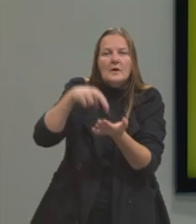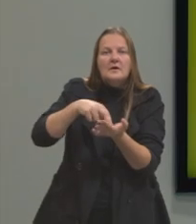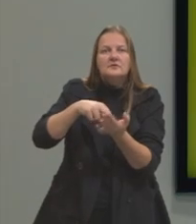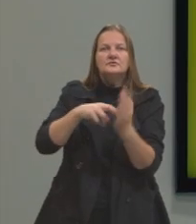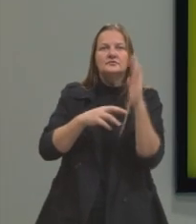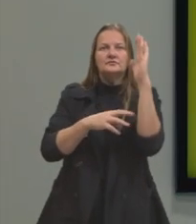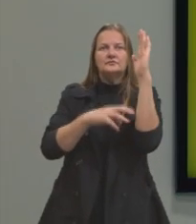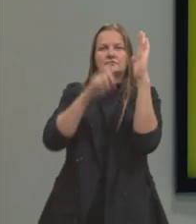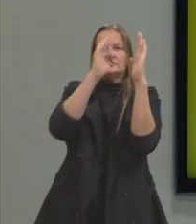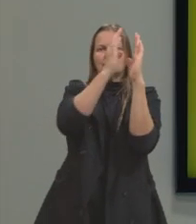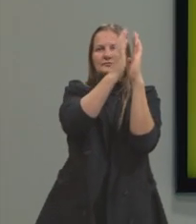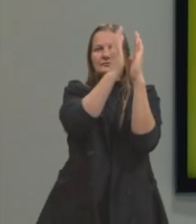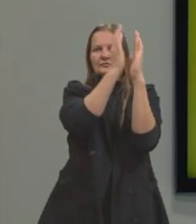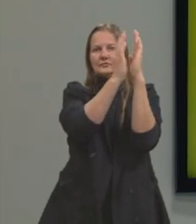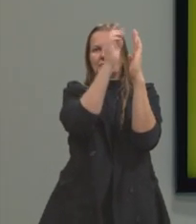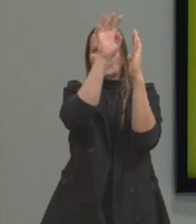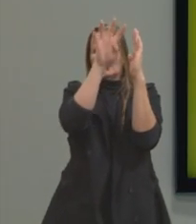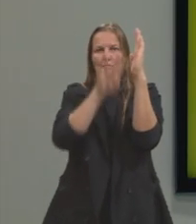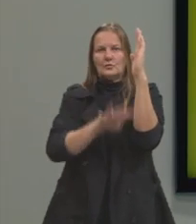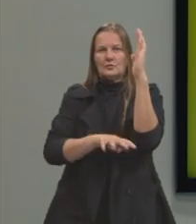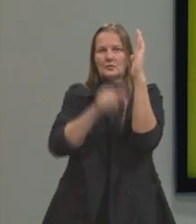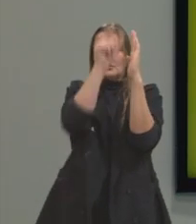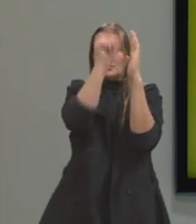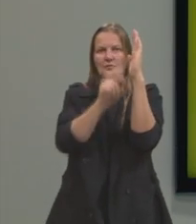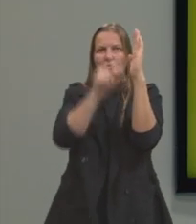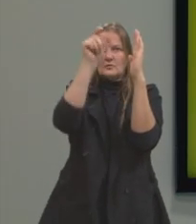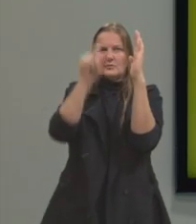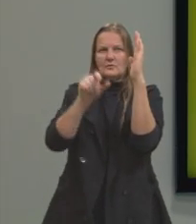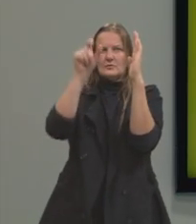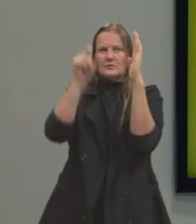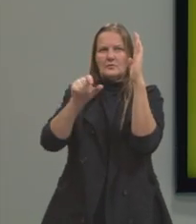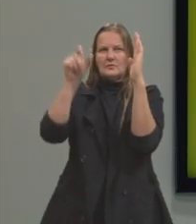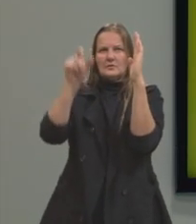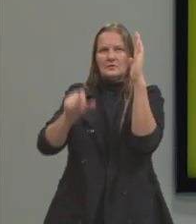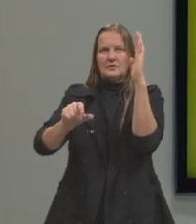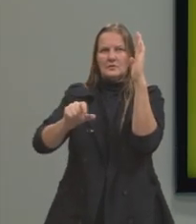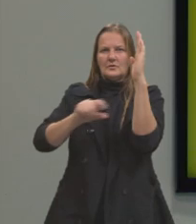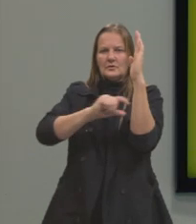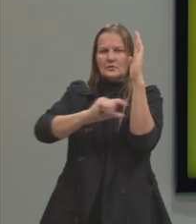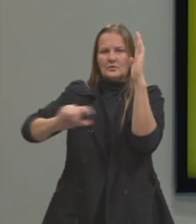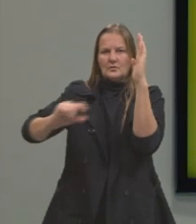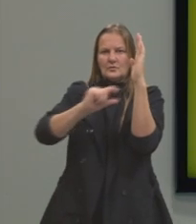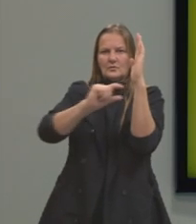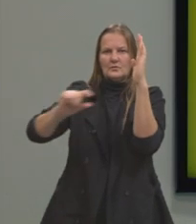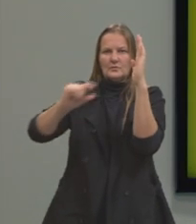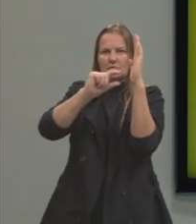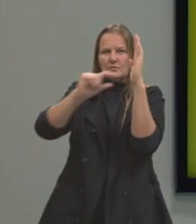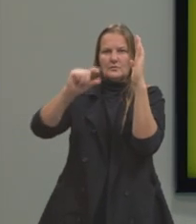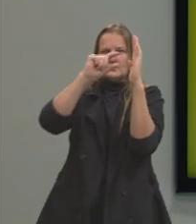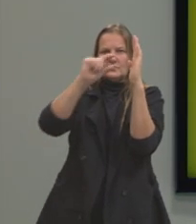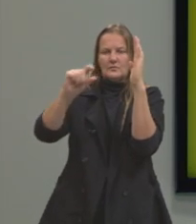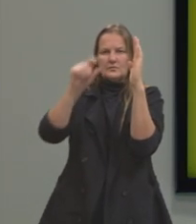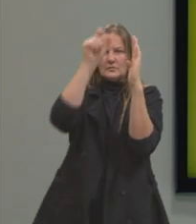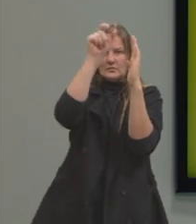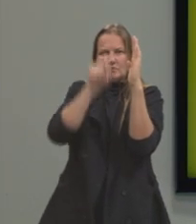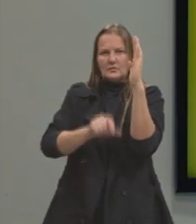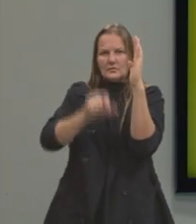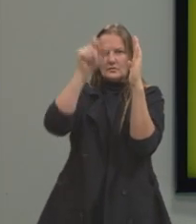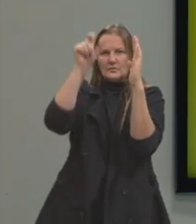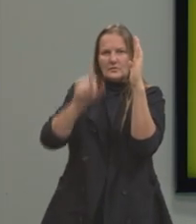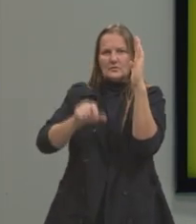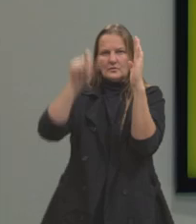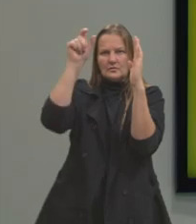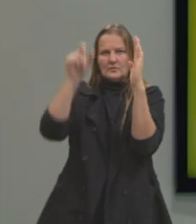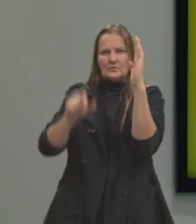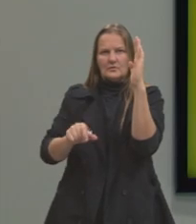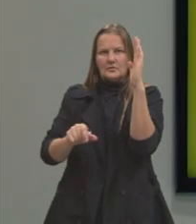cima, printado, ou melhor, definido em cima desse mapa, linhas e colunas. Então, linhas horizontais, colunas verticais. E existe,